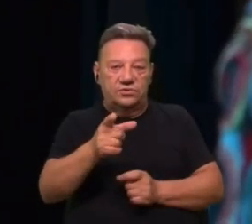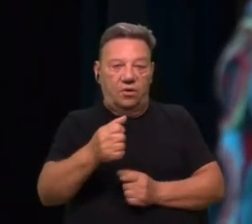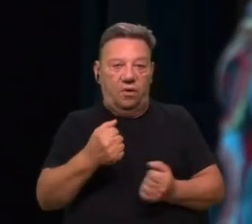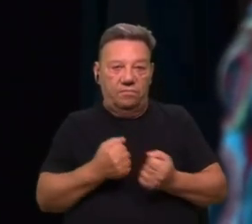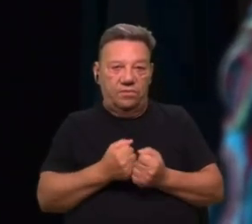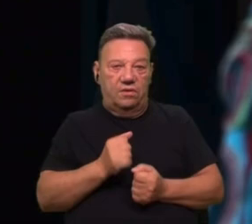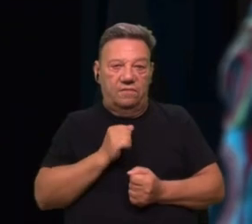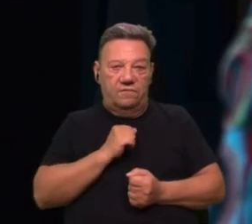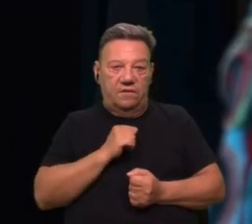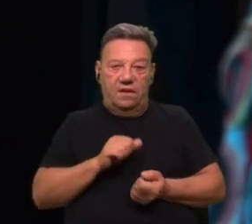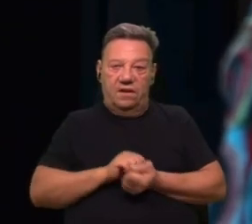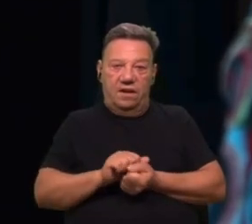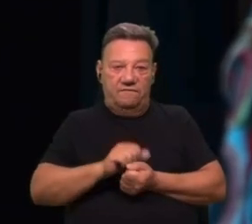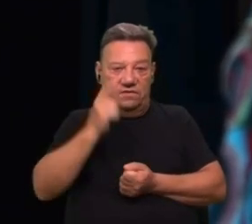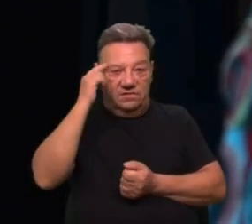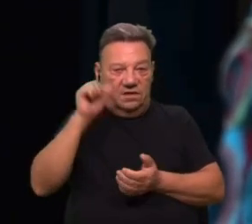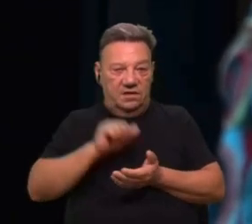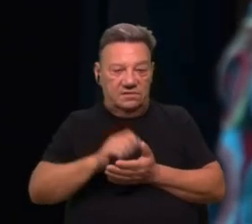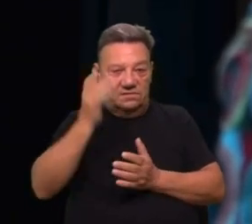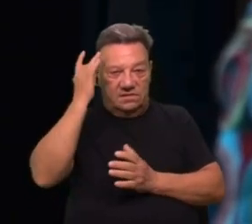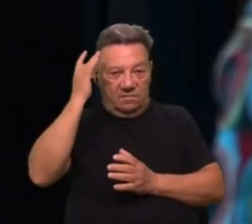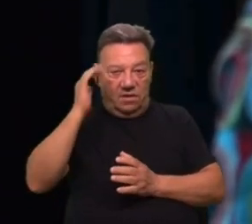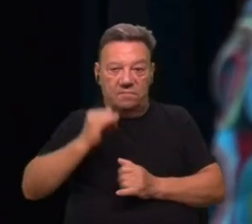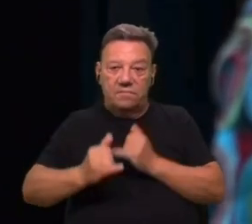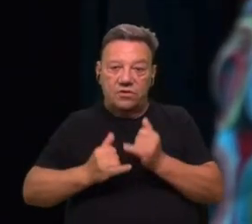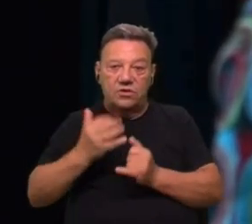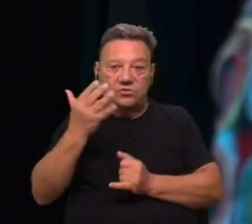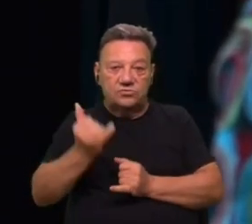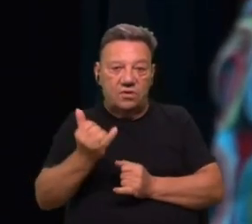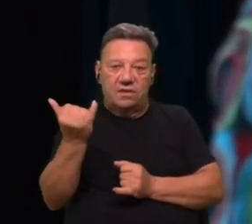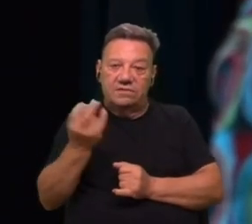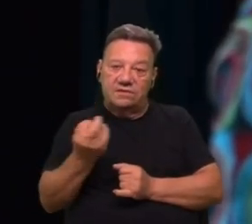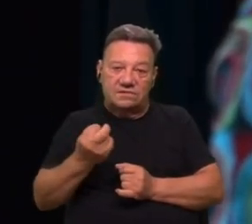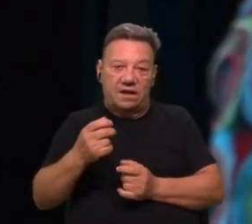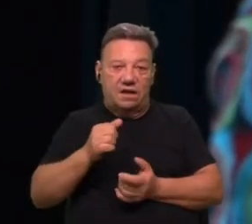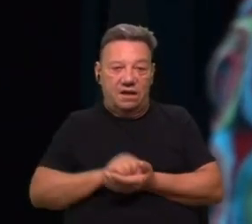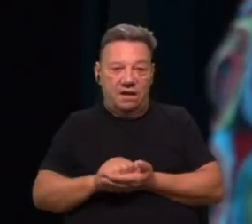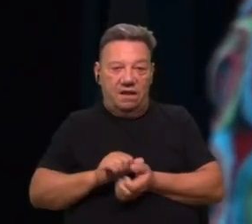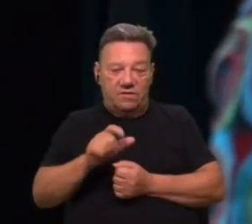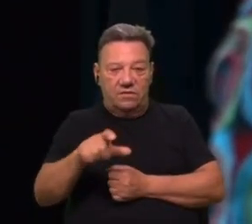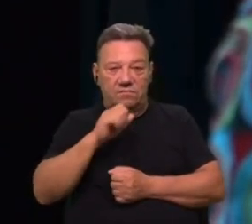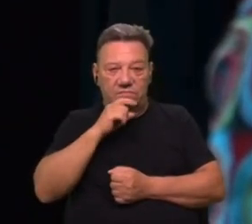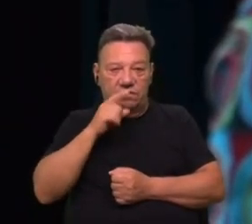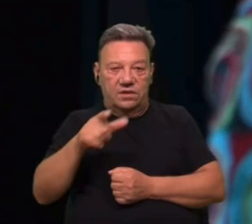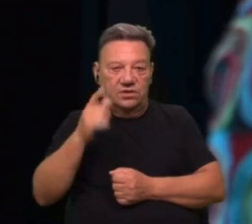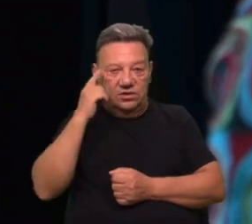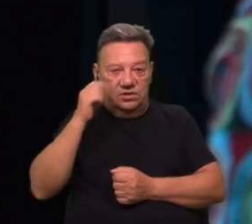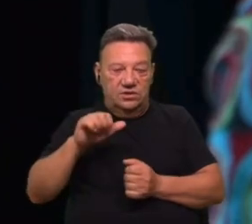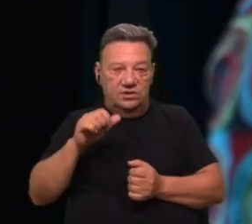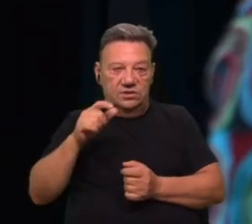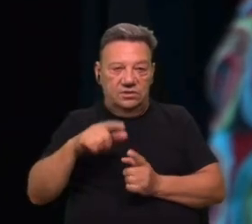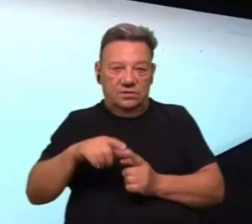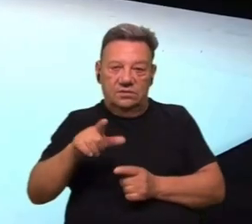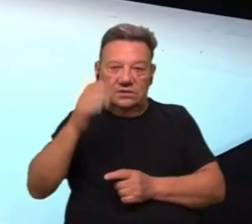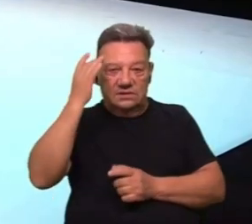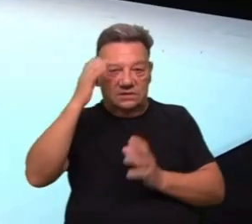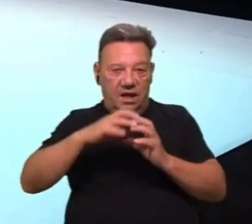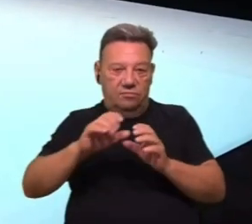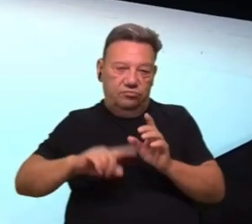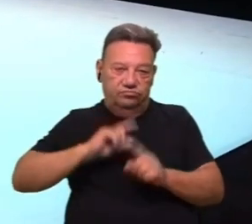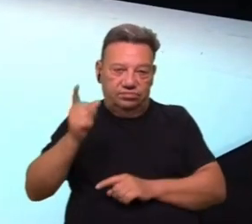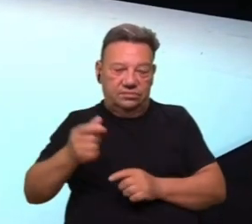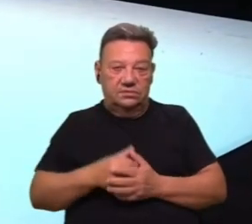oposerem à lavagem cerebral, mesmo após a sua segunda ou terceira lavagem, serão escaquinadas do seu cérebro.